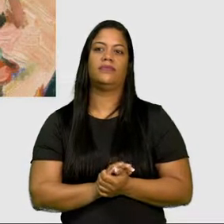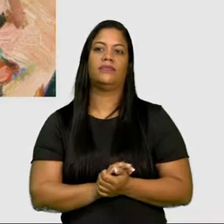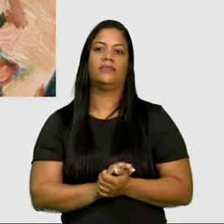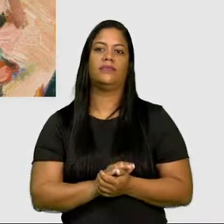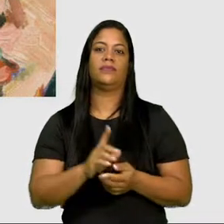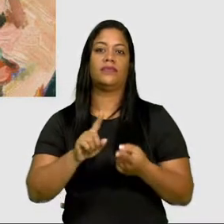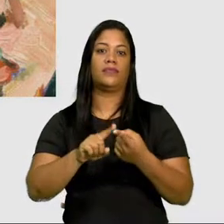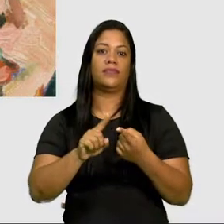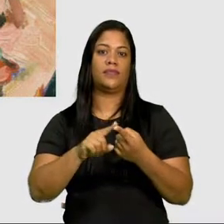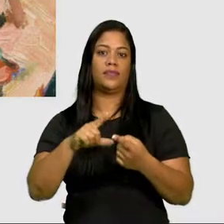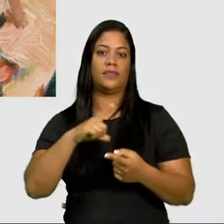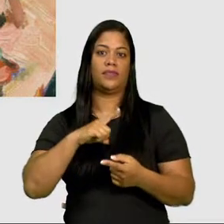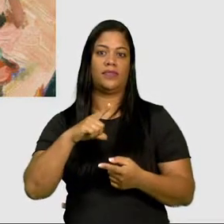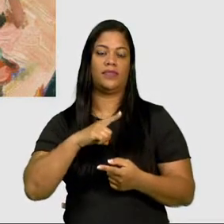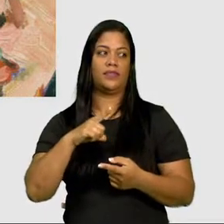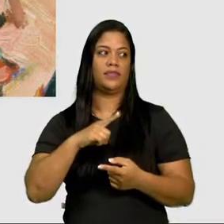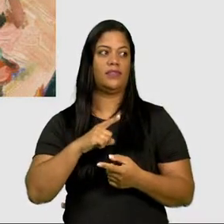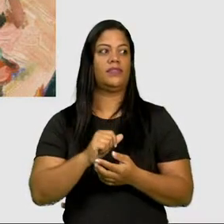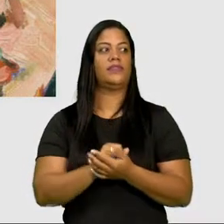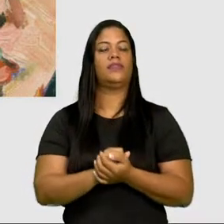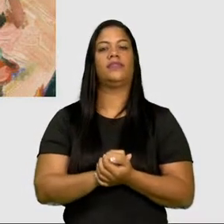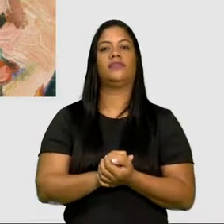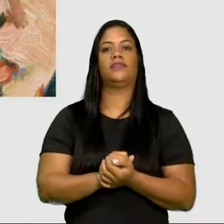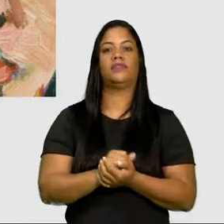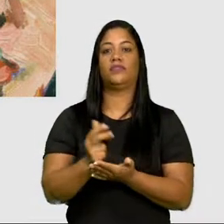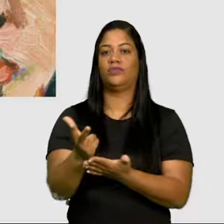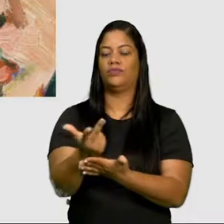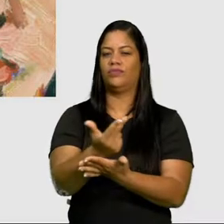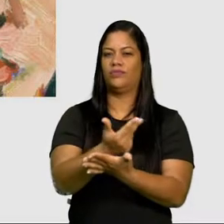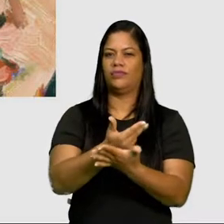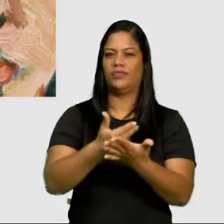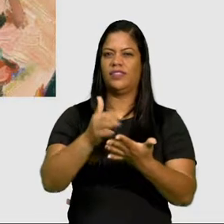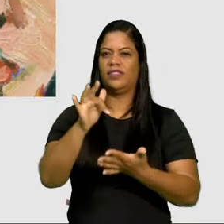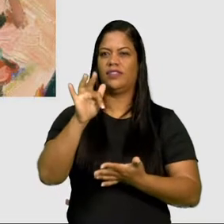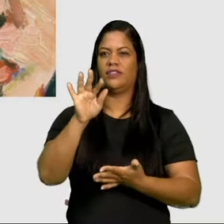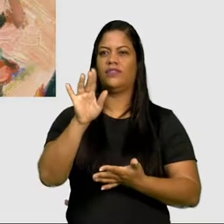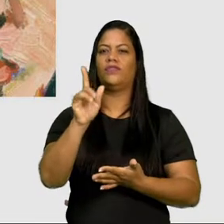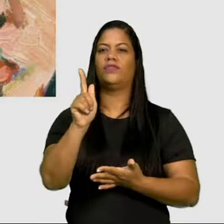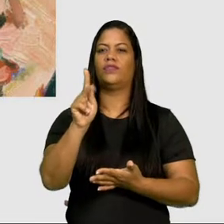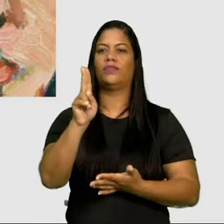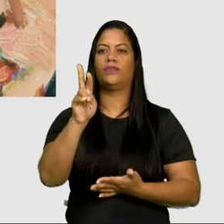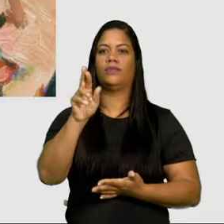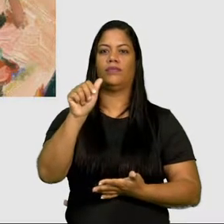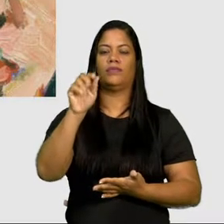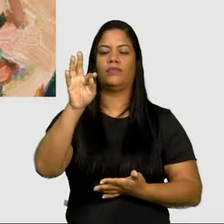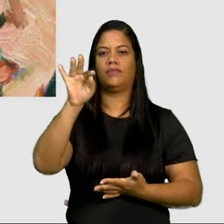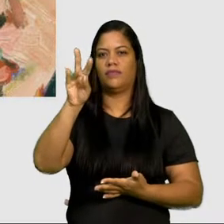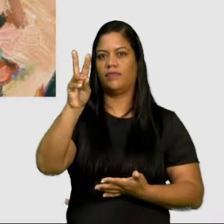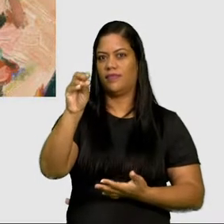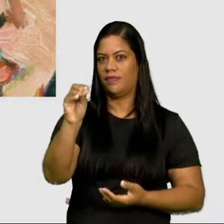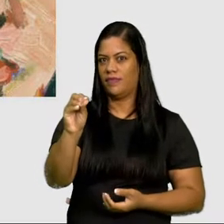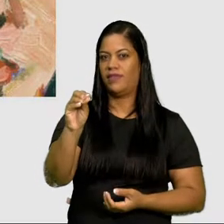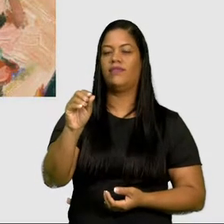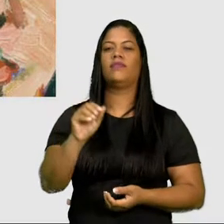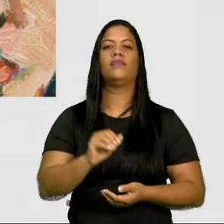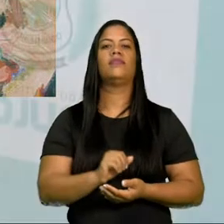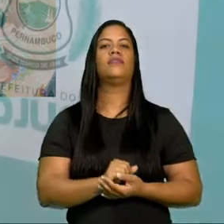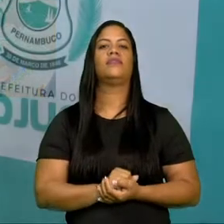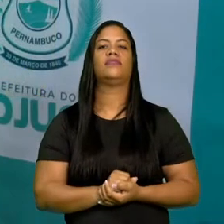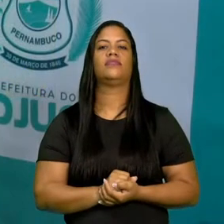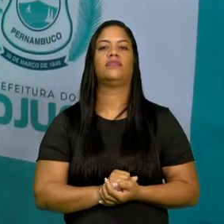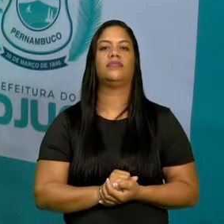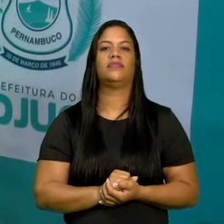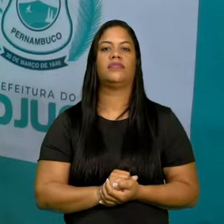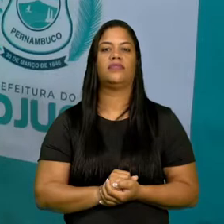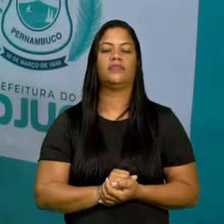Temos também as formas figurativas, que é essa arte figurativa, que também é conhecida como figurativismo.